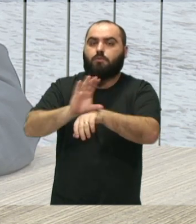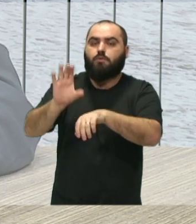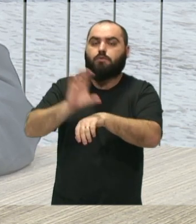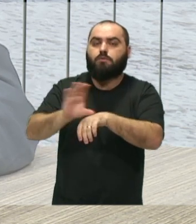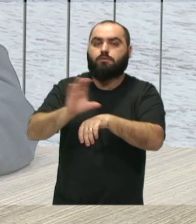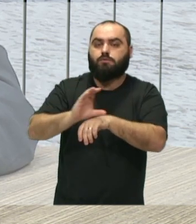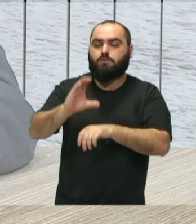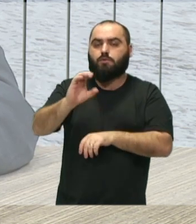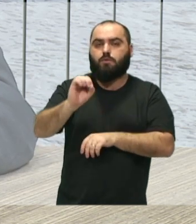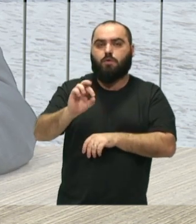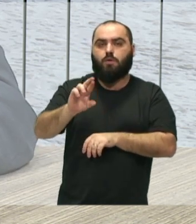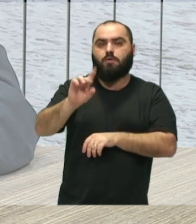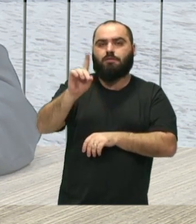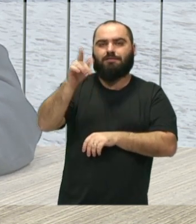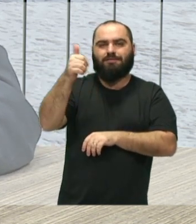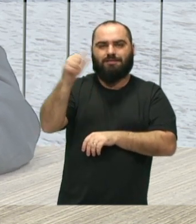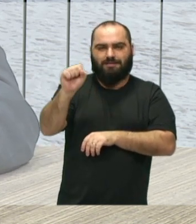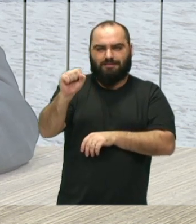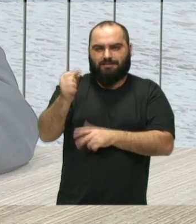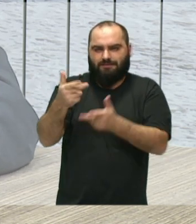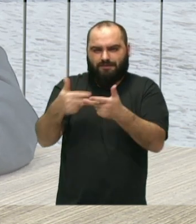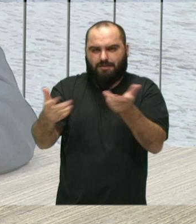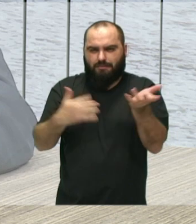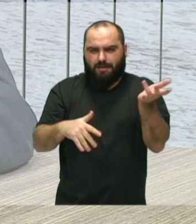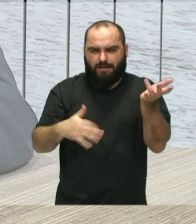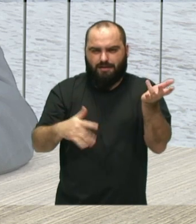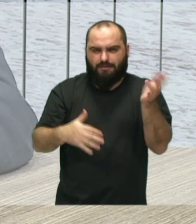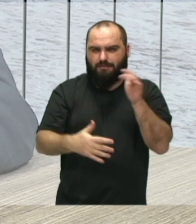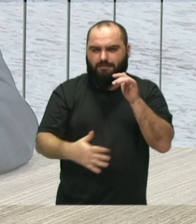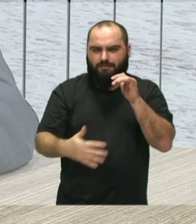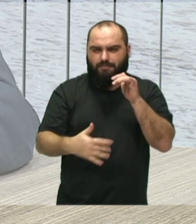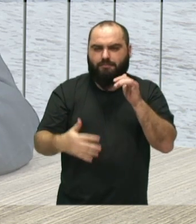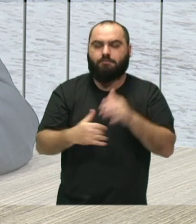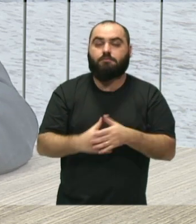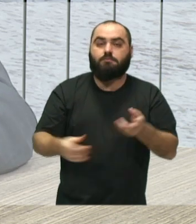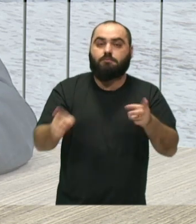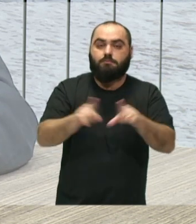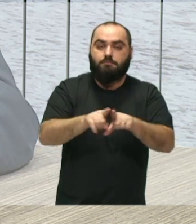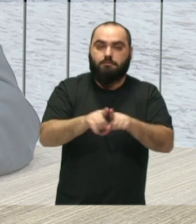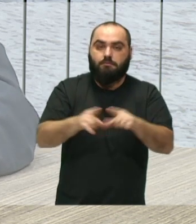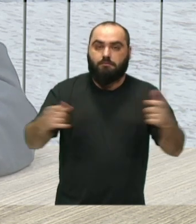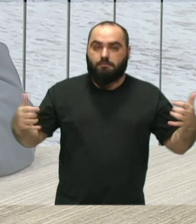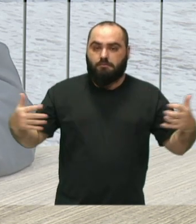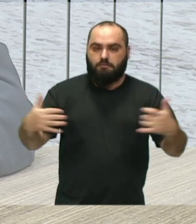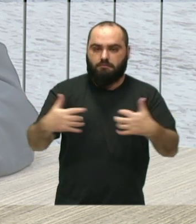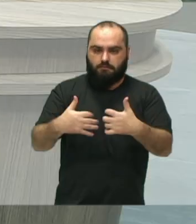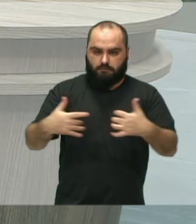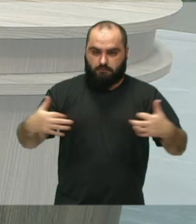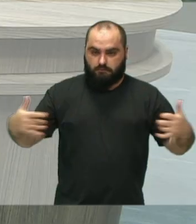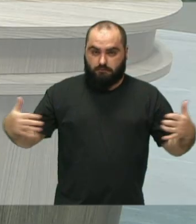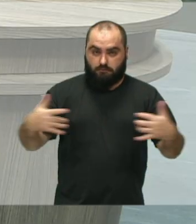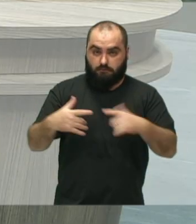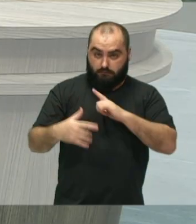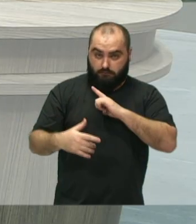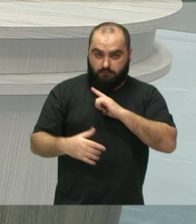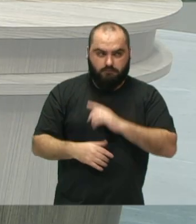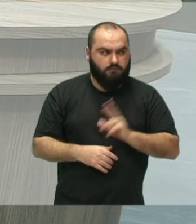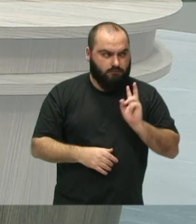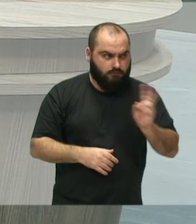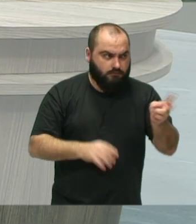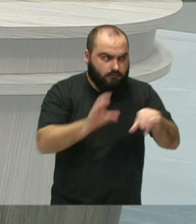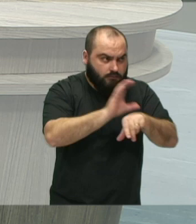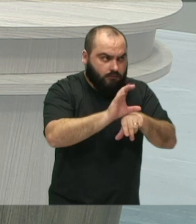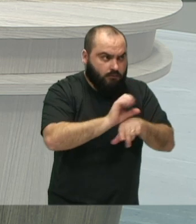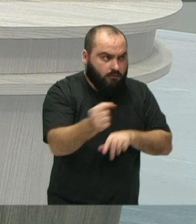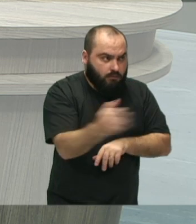cordas, que é violino, viola e contrabaixo acústico e também o curso de acordeon. Vocês estão sempre trazendo cursos novos, assim, reciclando.